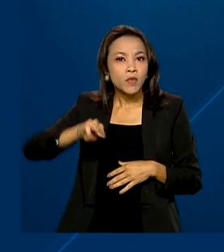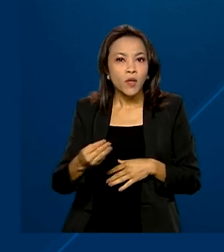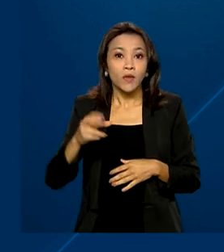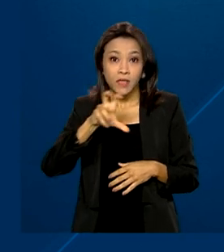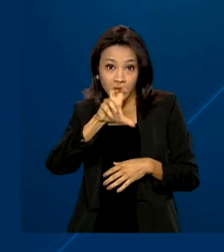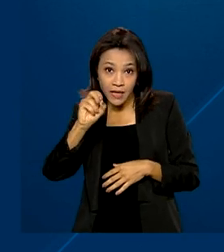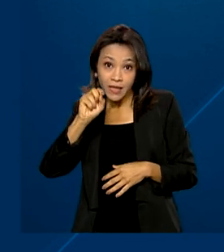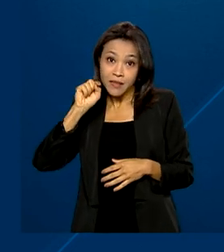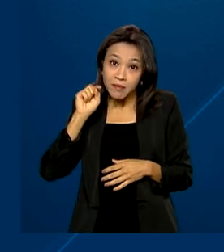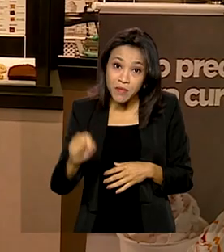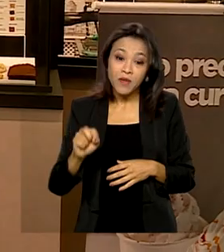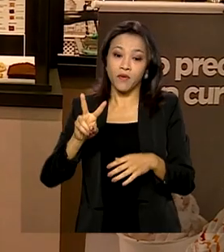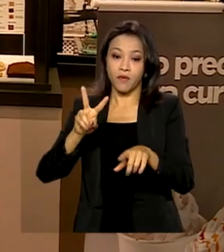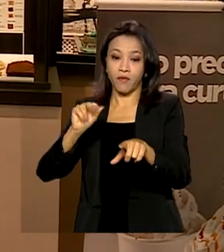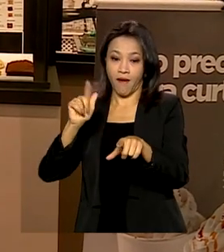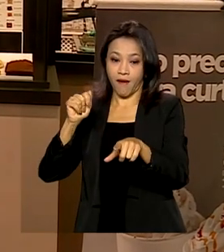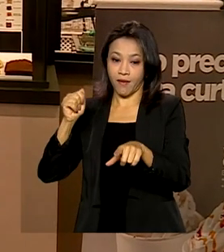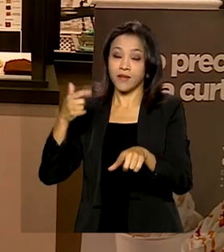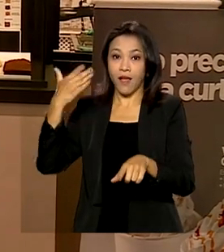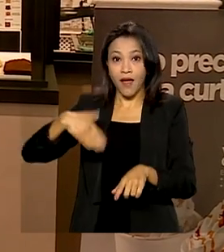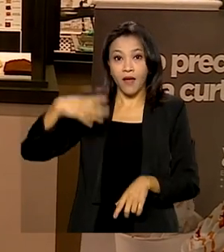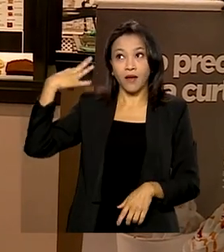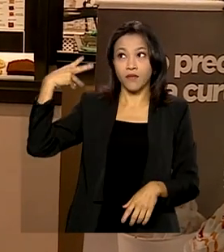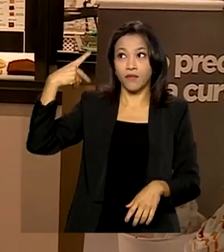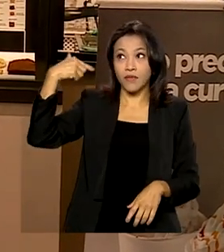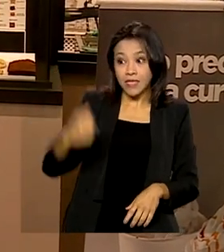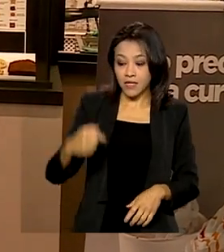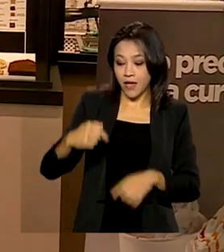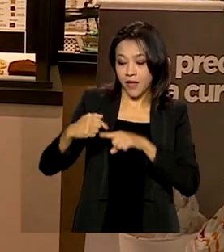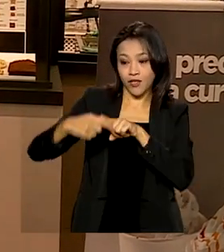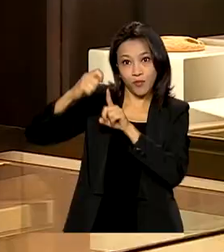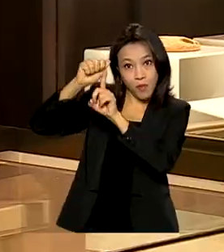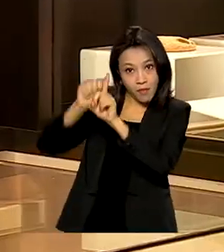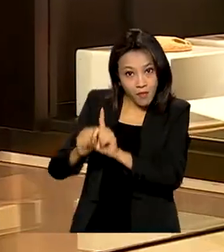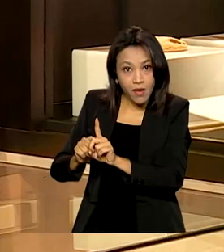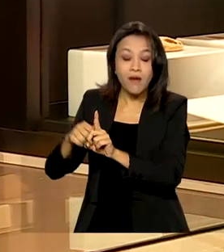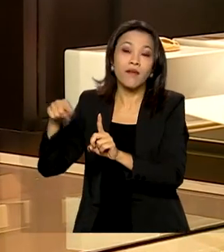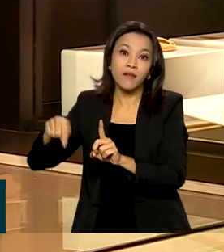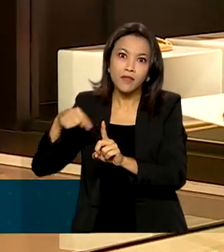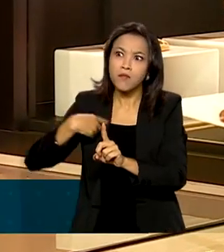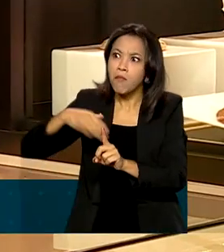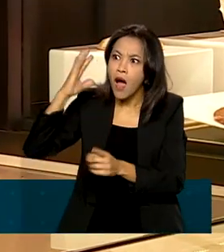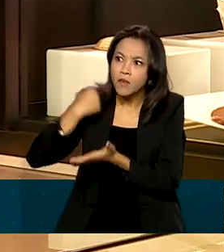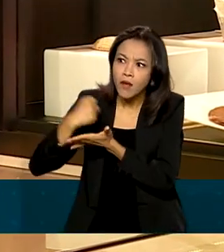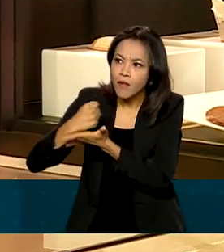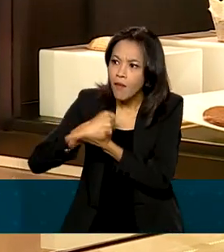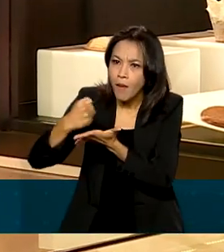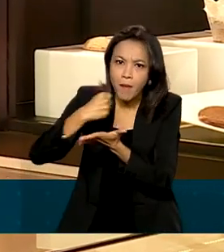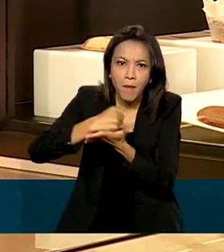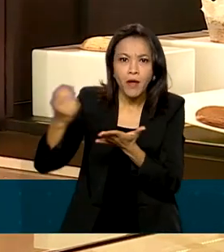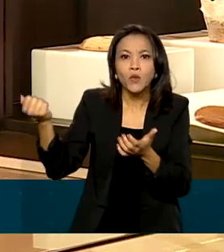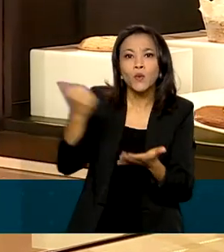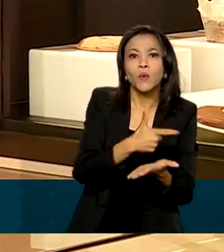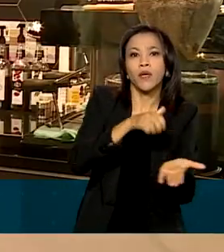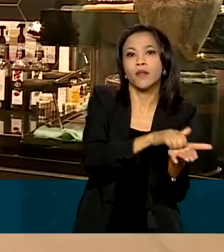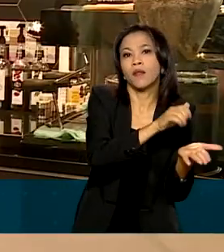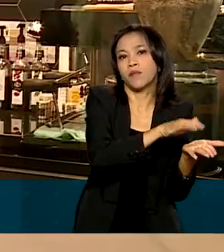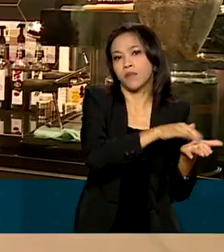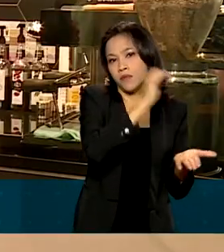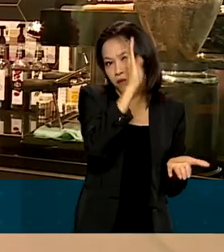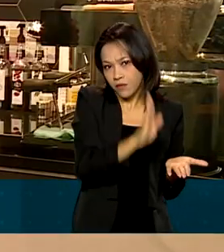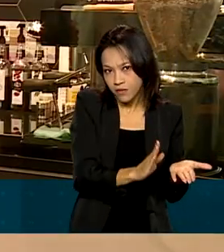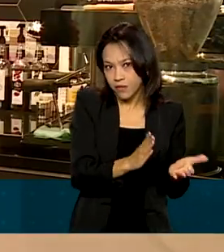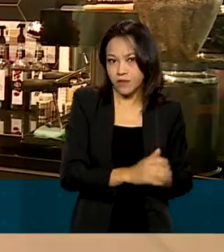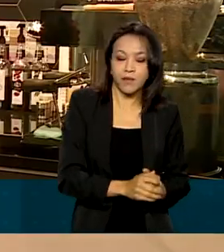mil vagas geradas. É o sétimo mês consecutivo em que há mais contratação do que demissão no país. O